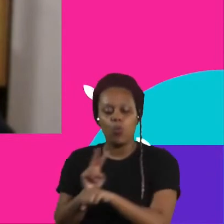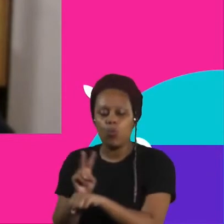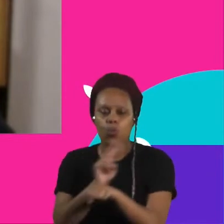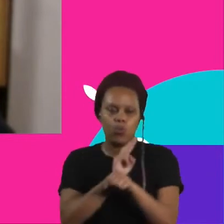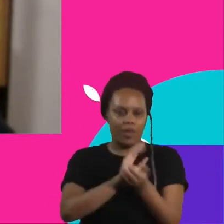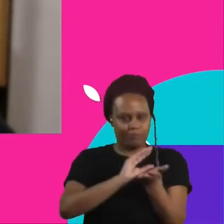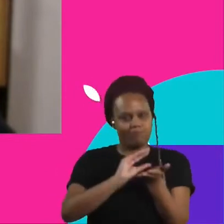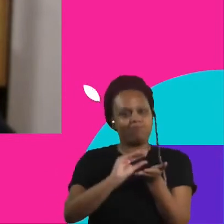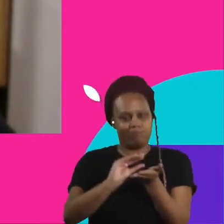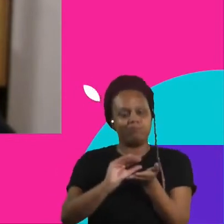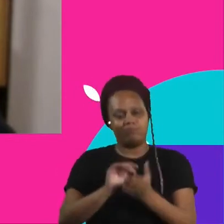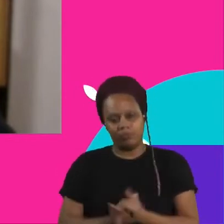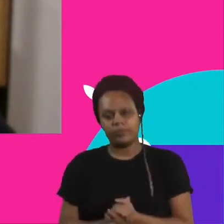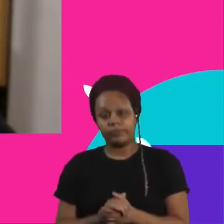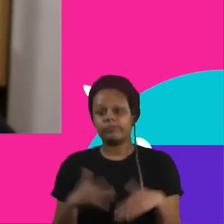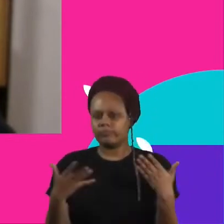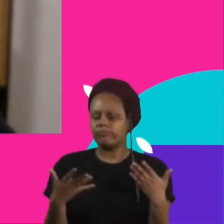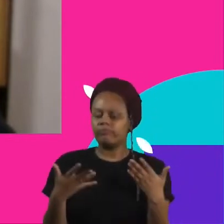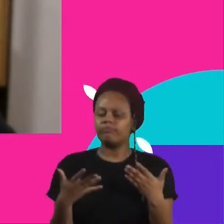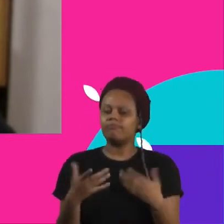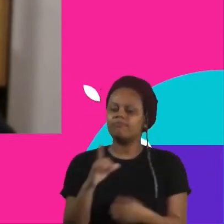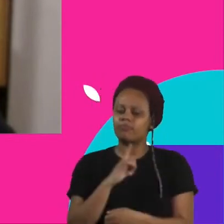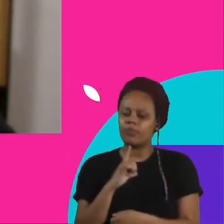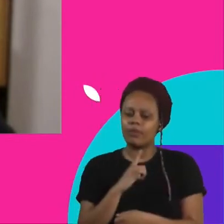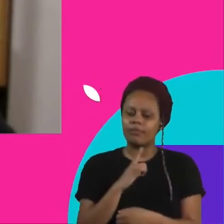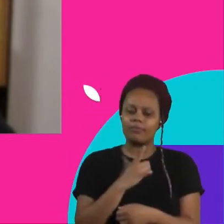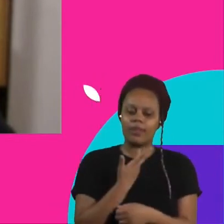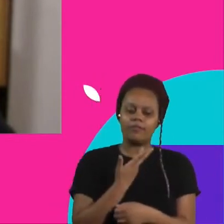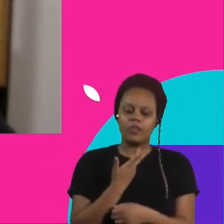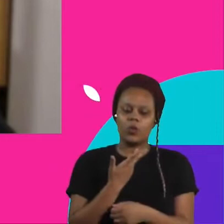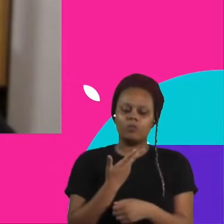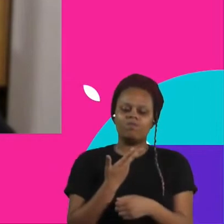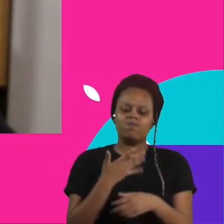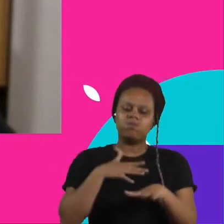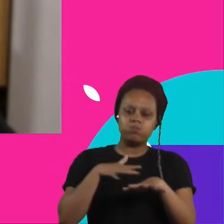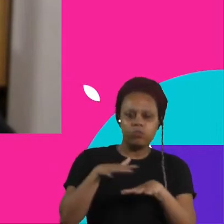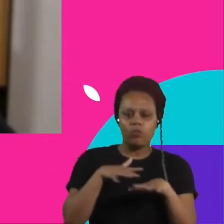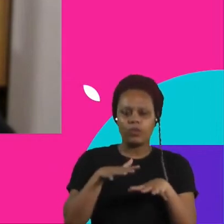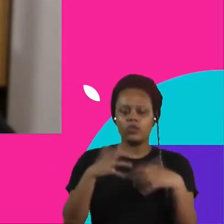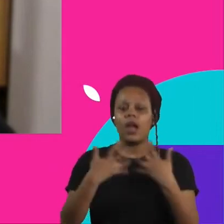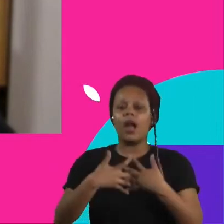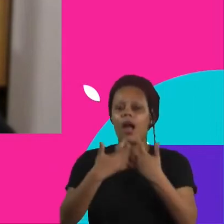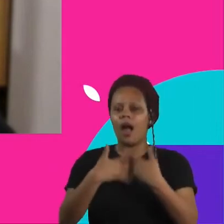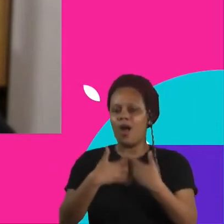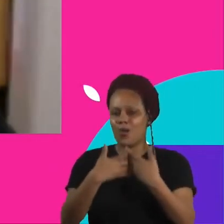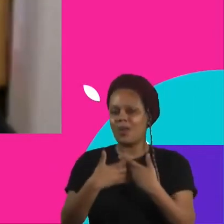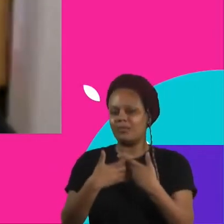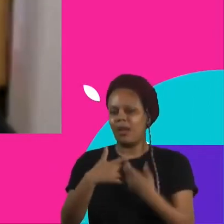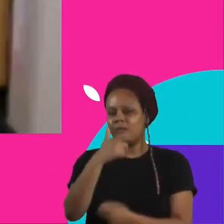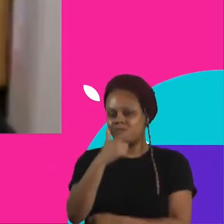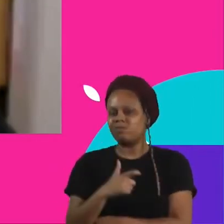Quando houve um projeto ali de tentar automatizar, ele ficou muito preocupado, né? Porque